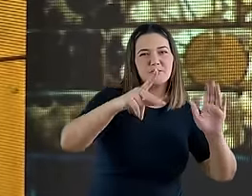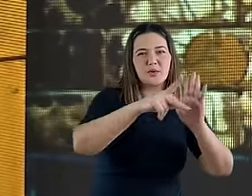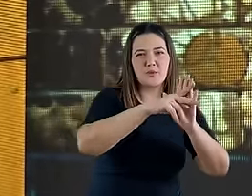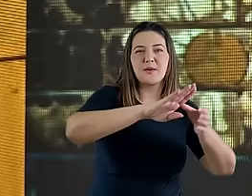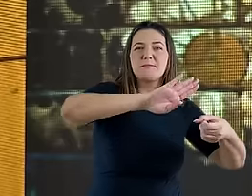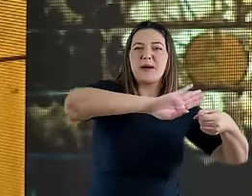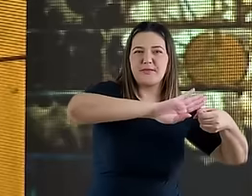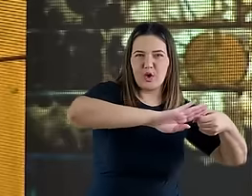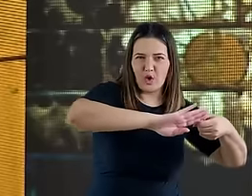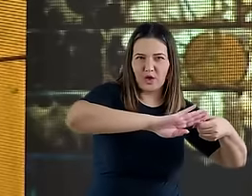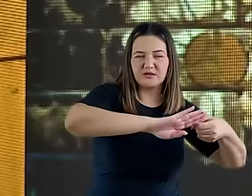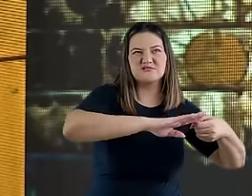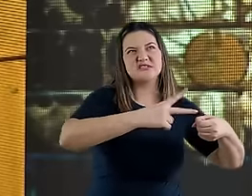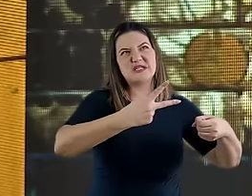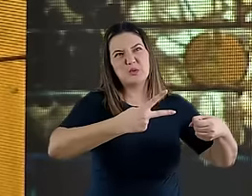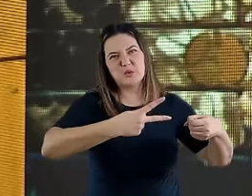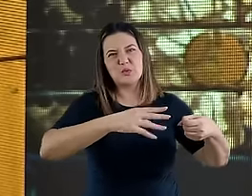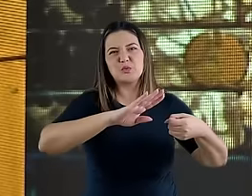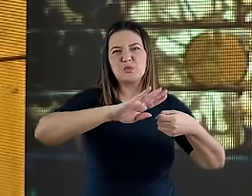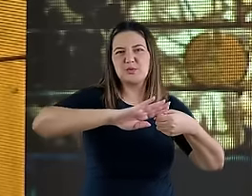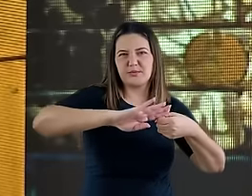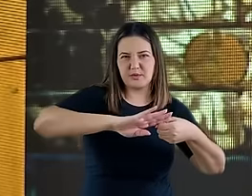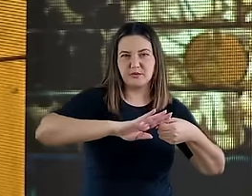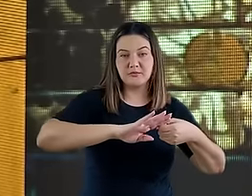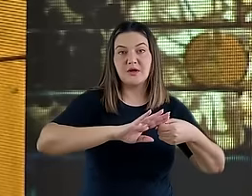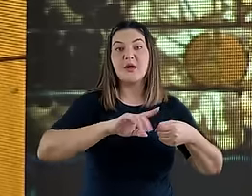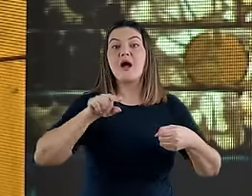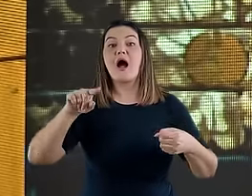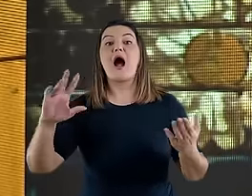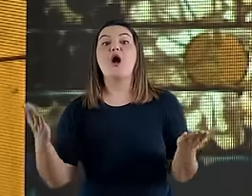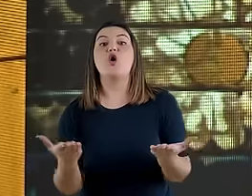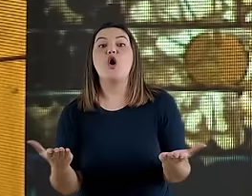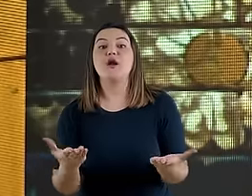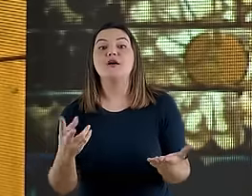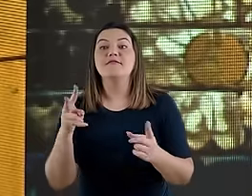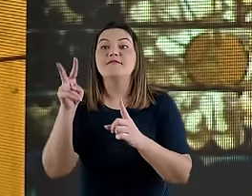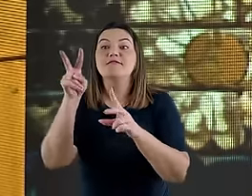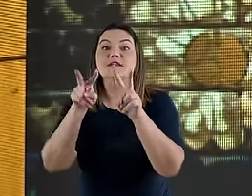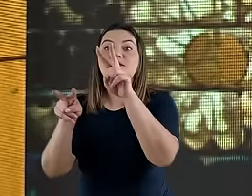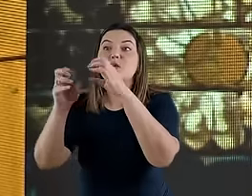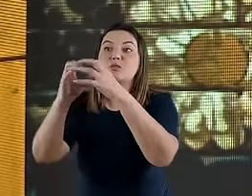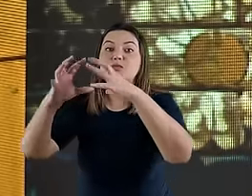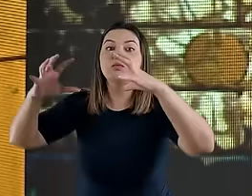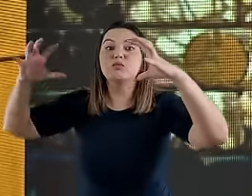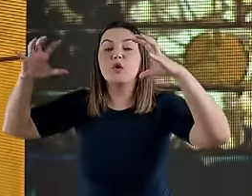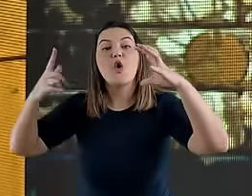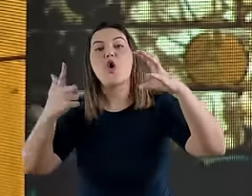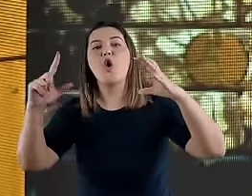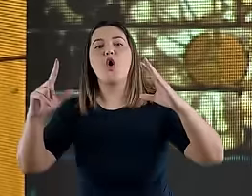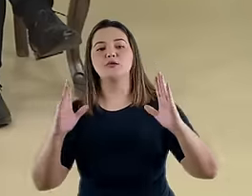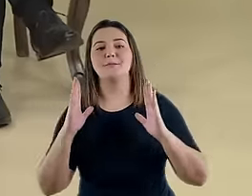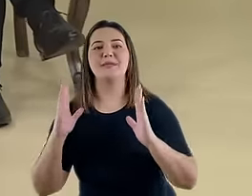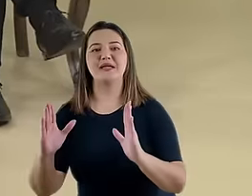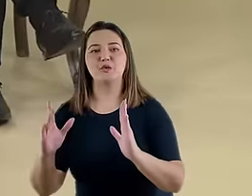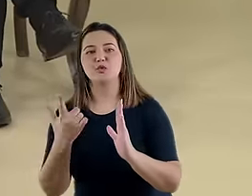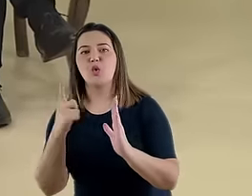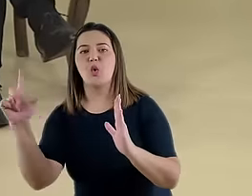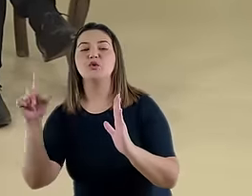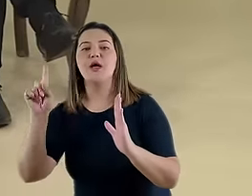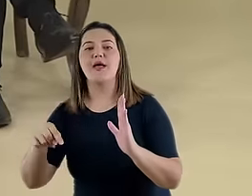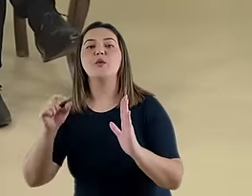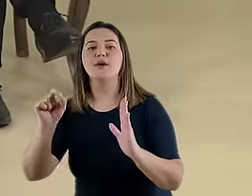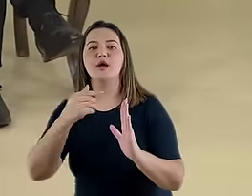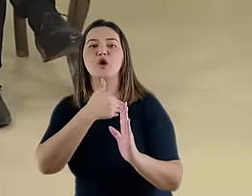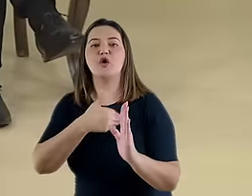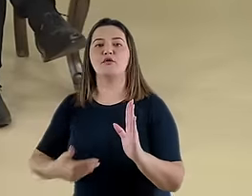9 e 10 acontecem durante o primeiro e terceiro ano dos reis da Pérsia. Quando Daniel experimentou